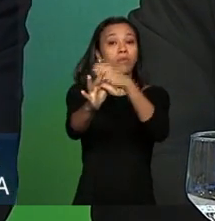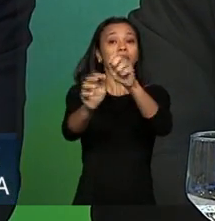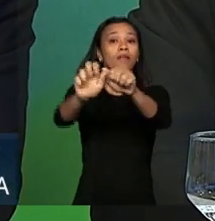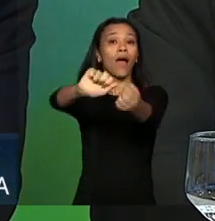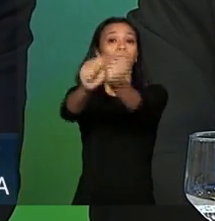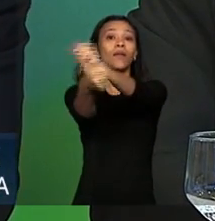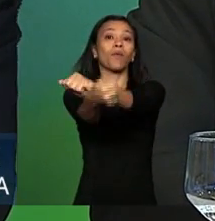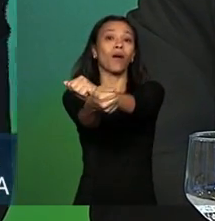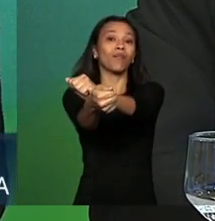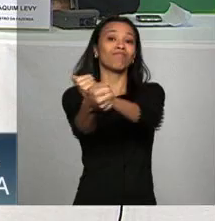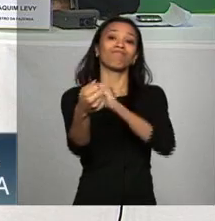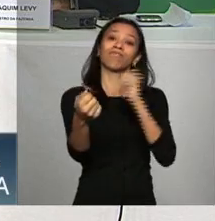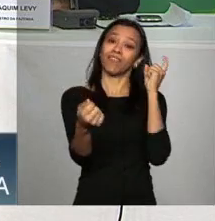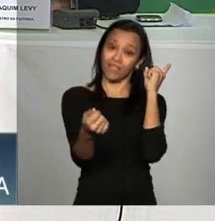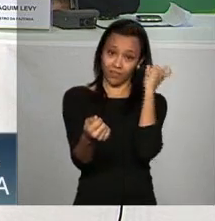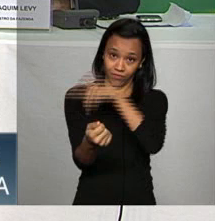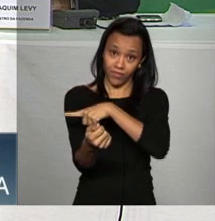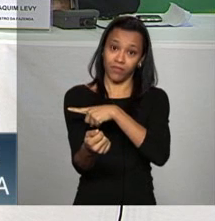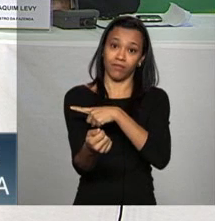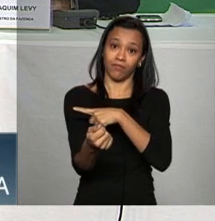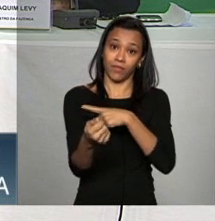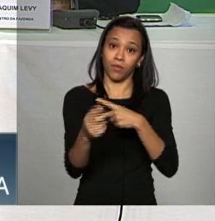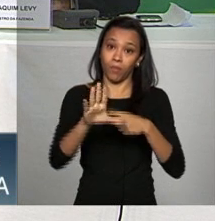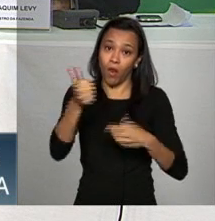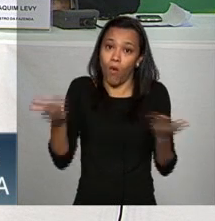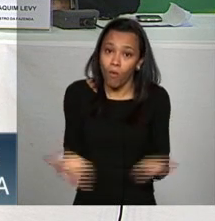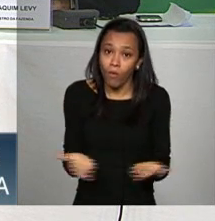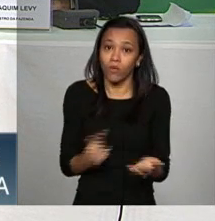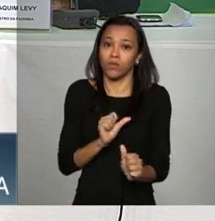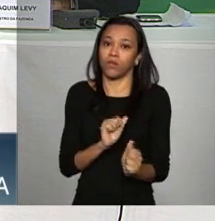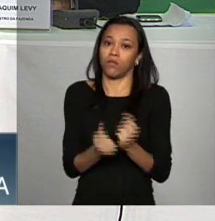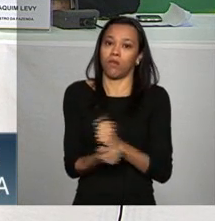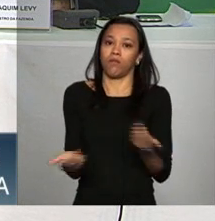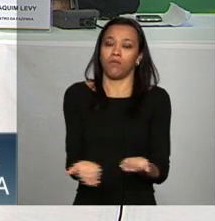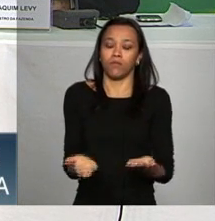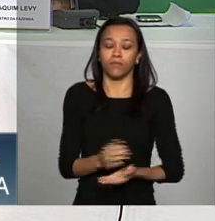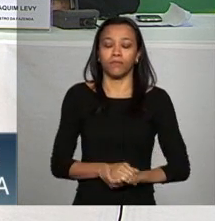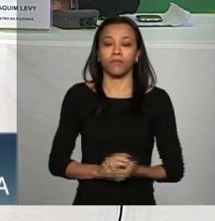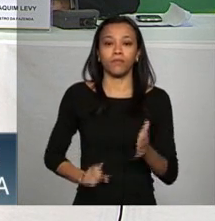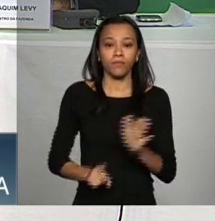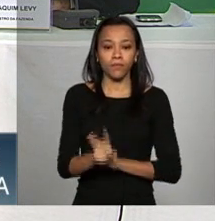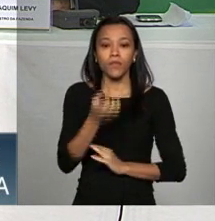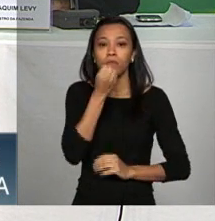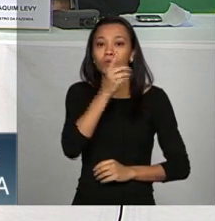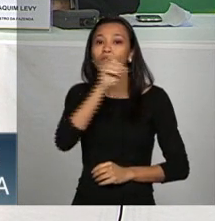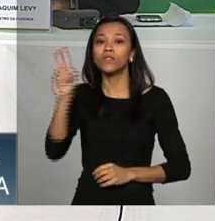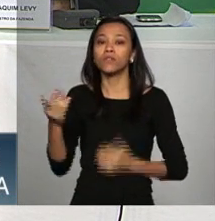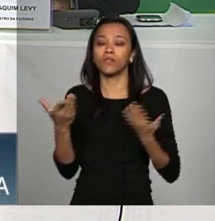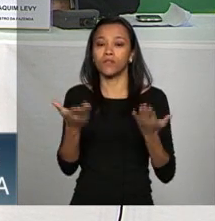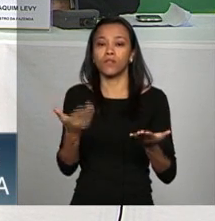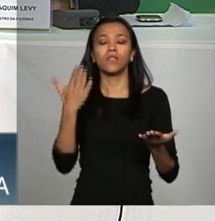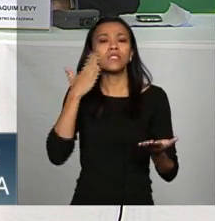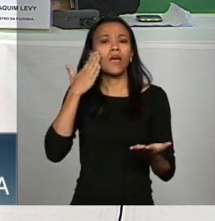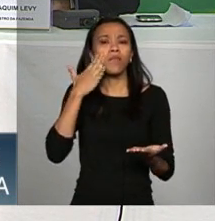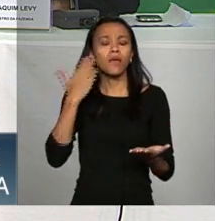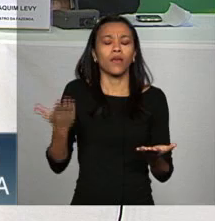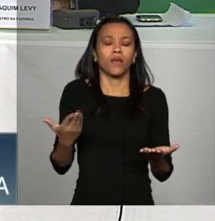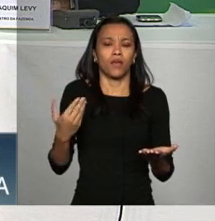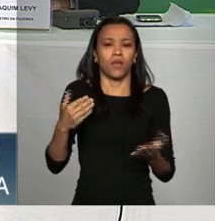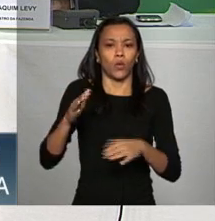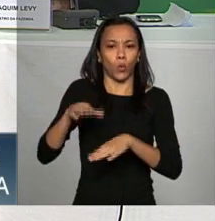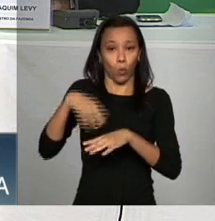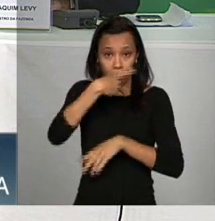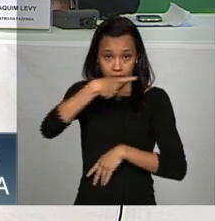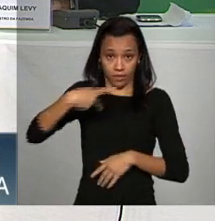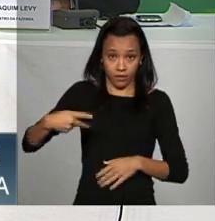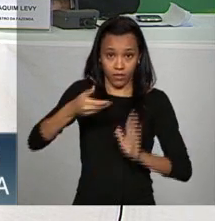o passado aí é mais duro próximo bom dia Marina Franceschini da Globo News eu queria saber o presidente da Câmara disse